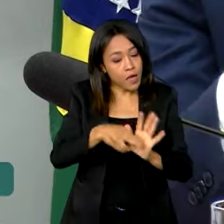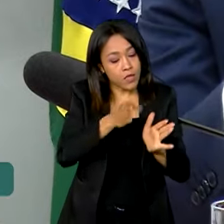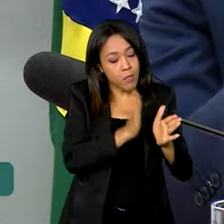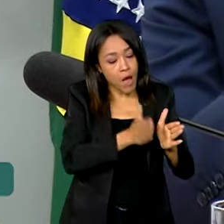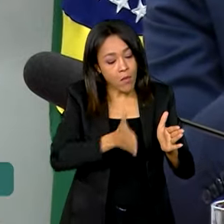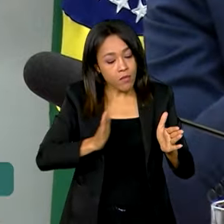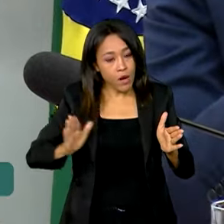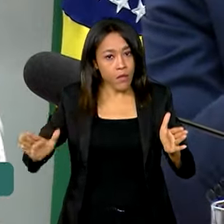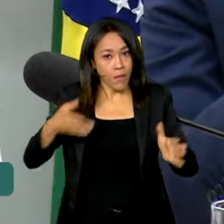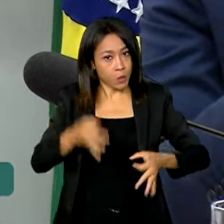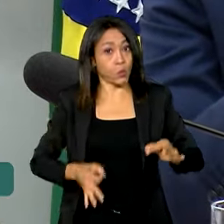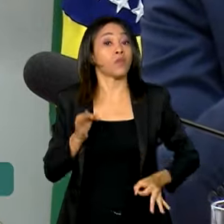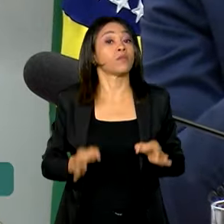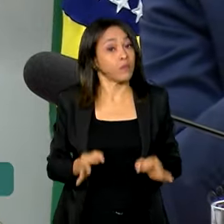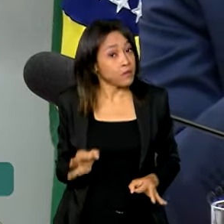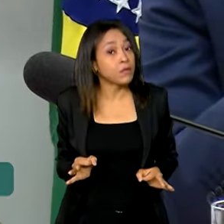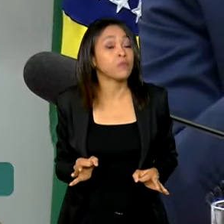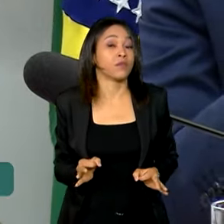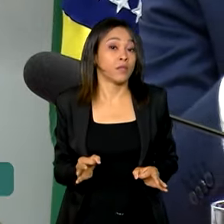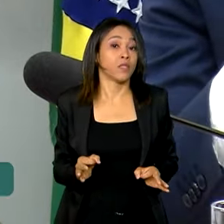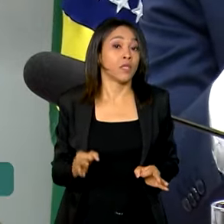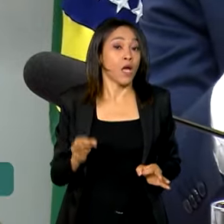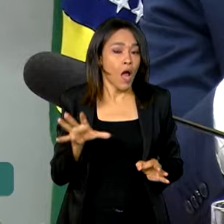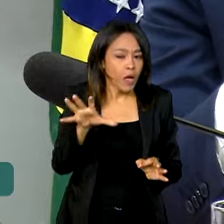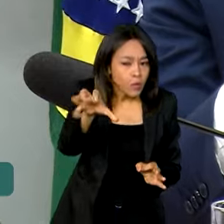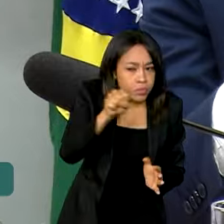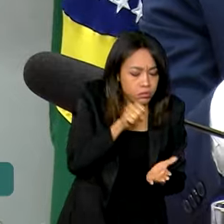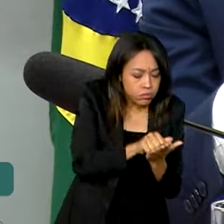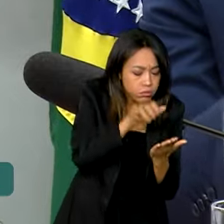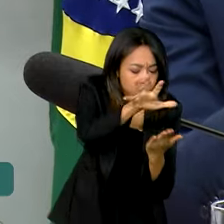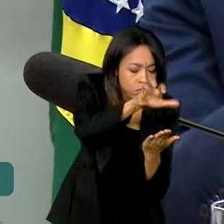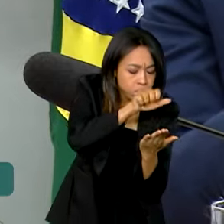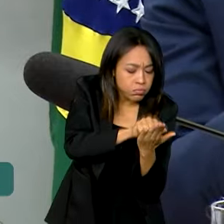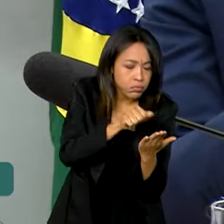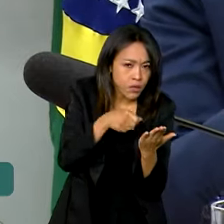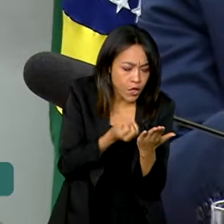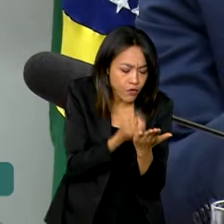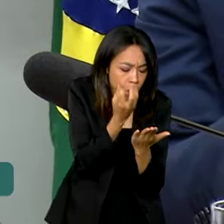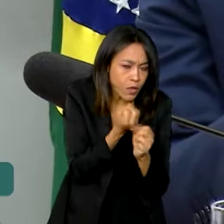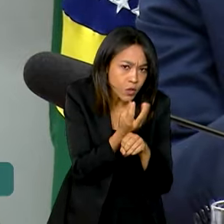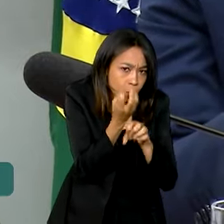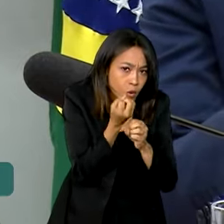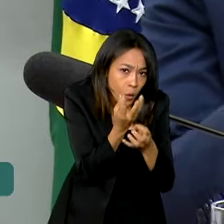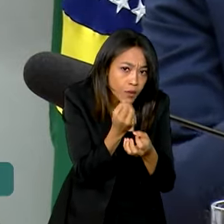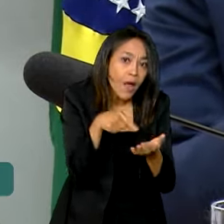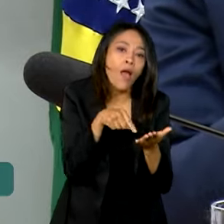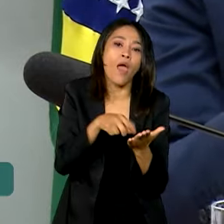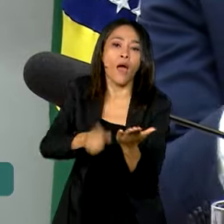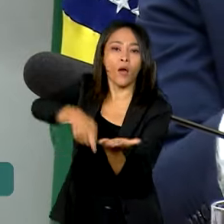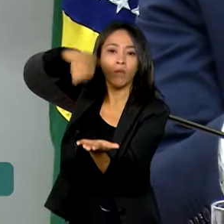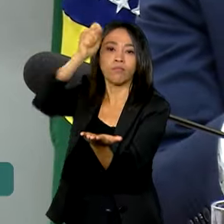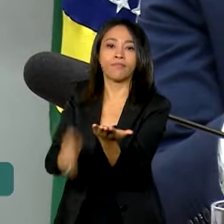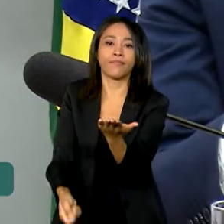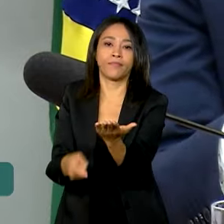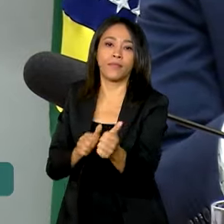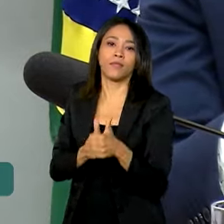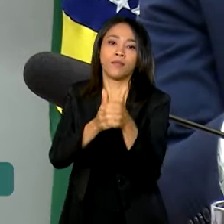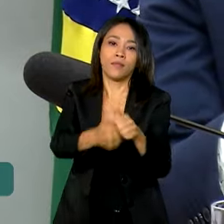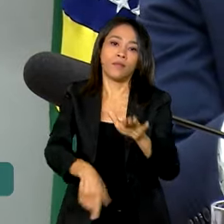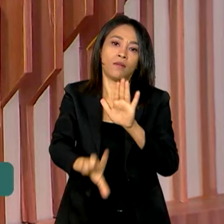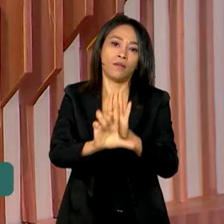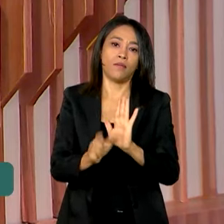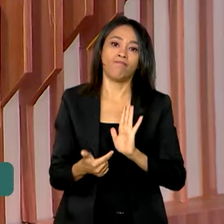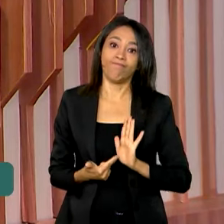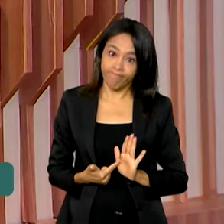obviamente, que de posse dessas informações, aplicar na forma da lei as penalidades previstas.